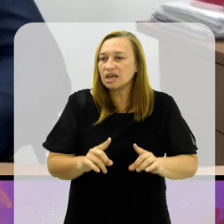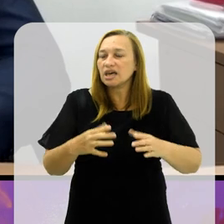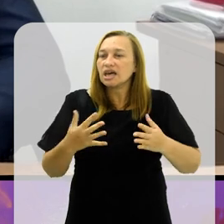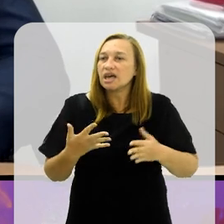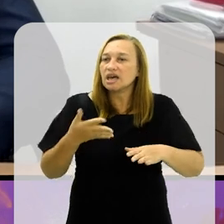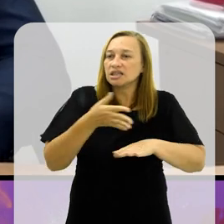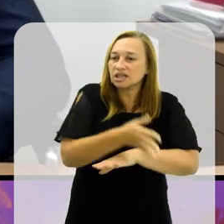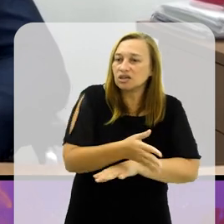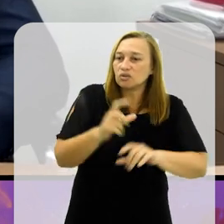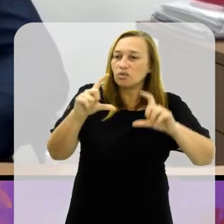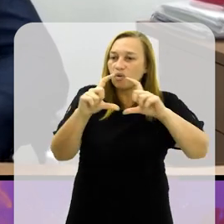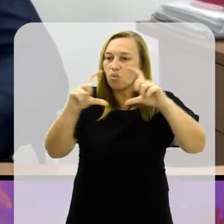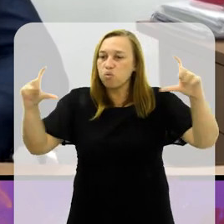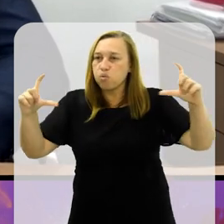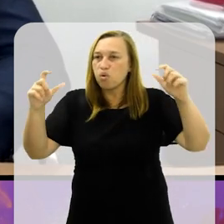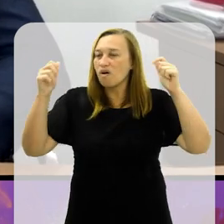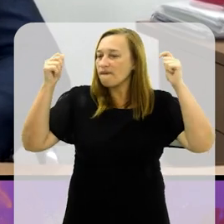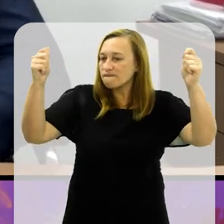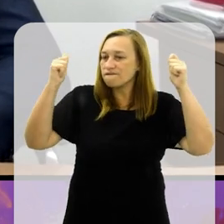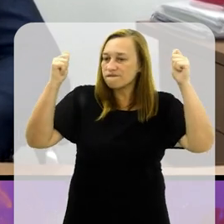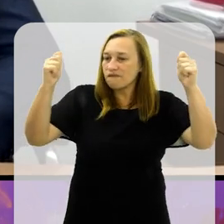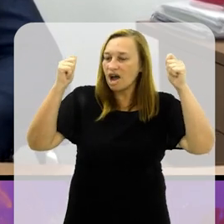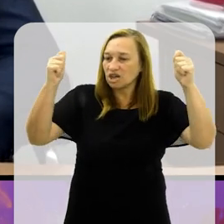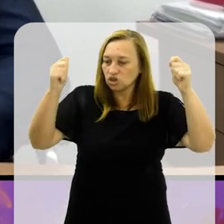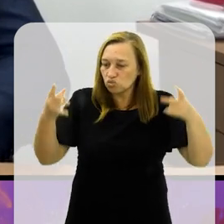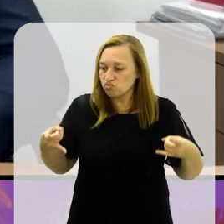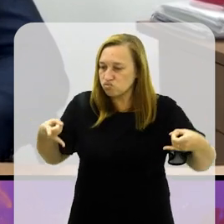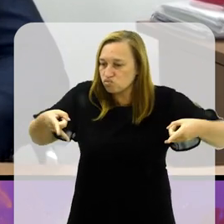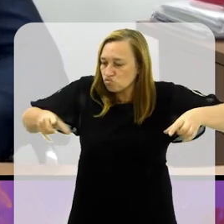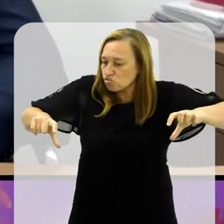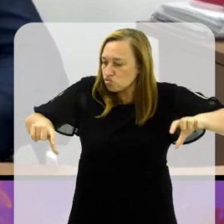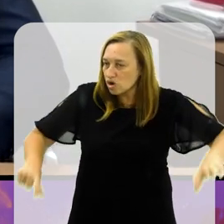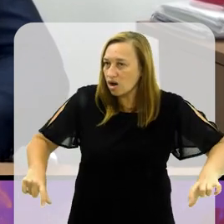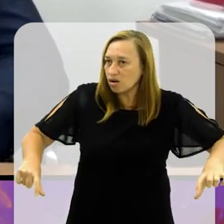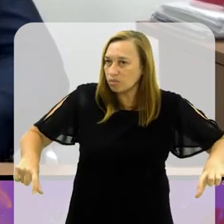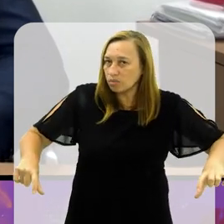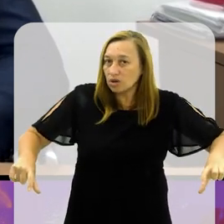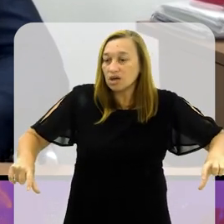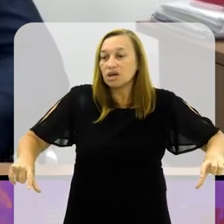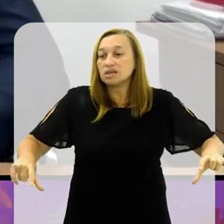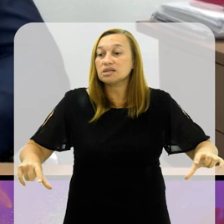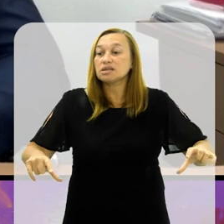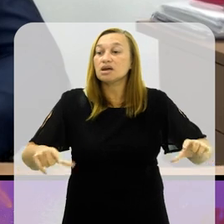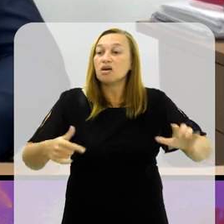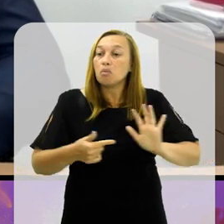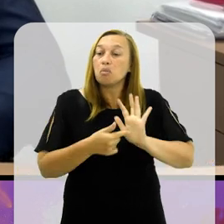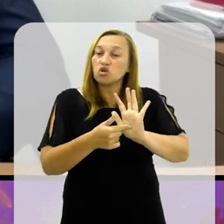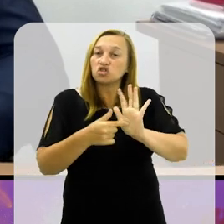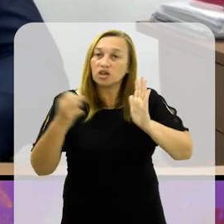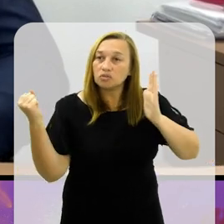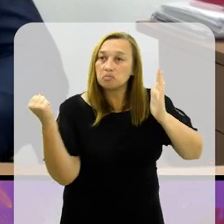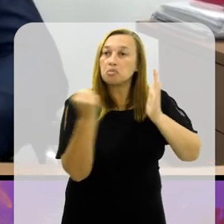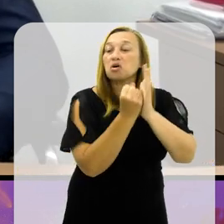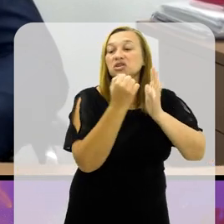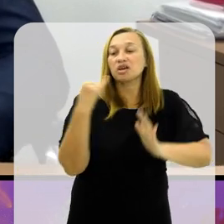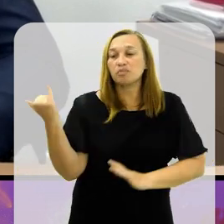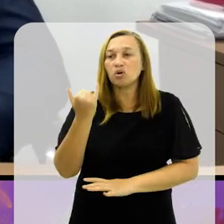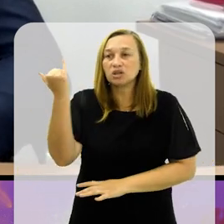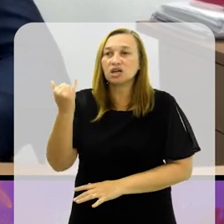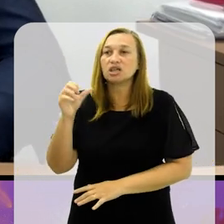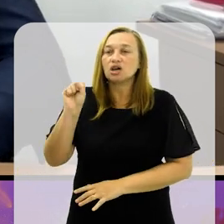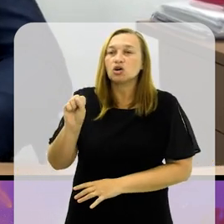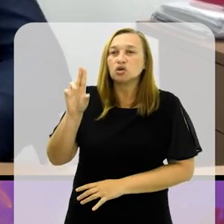faixas ou torcedores no gramado. Isso merece ser destaque. É isso que a Suderja